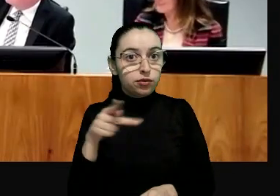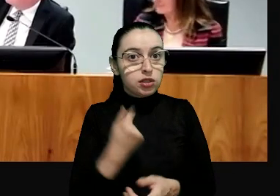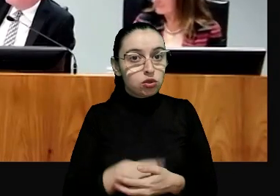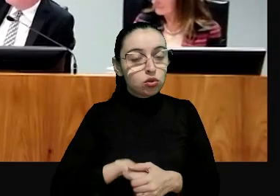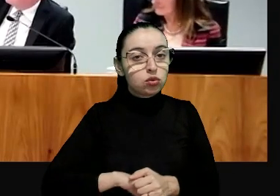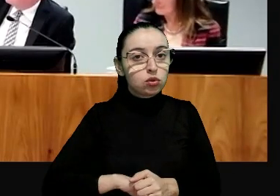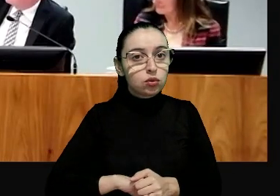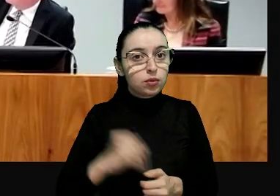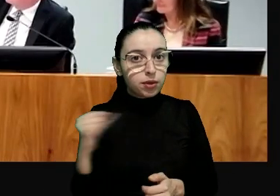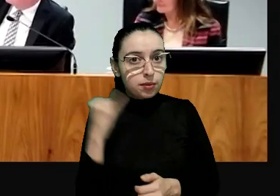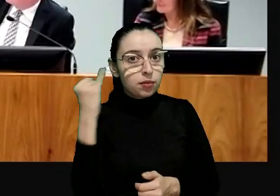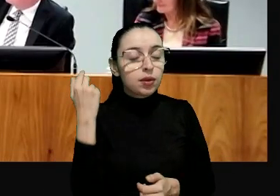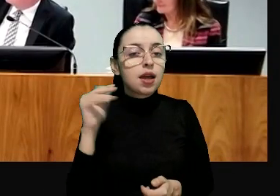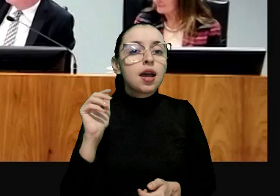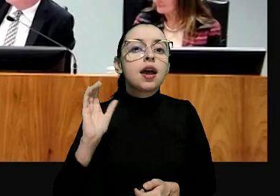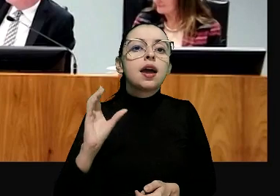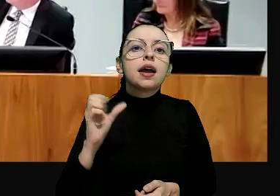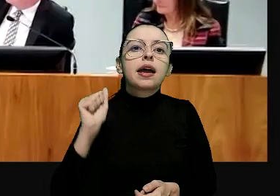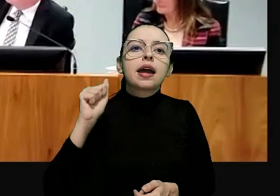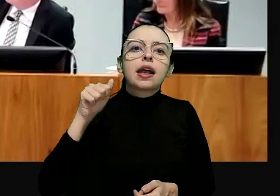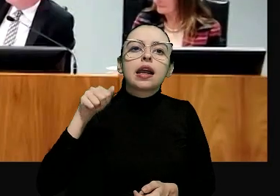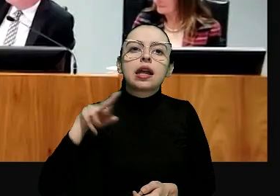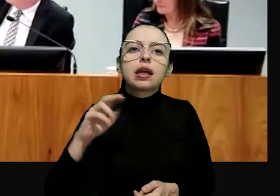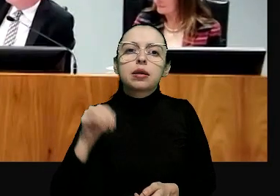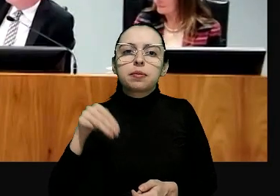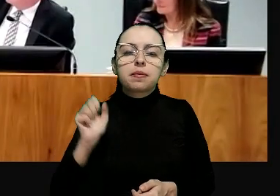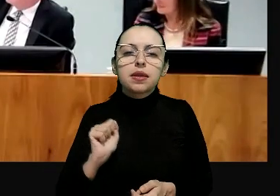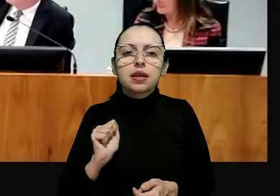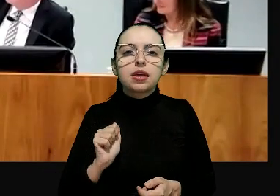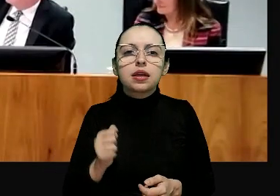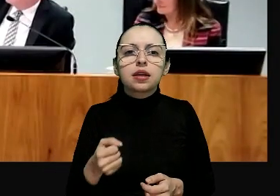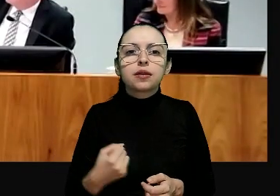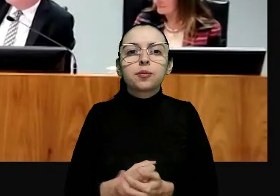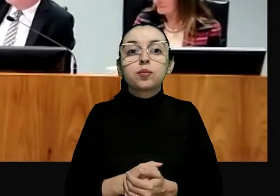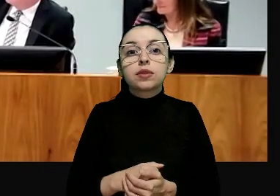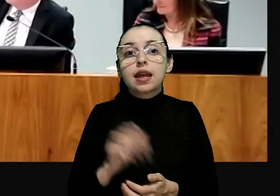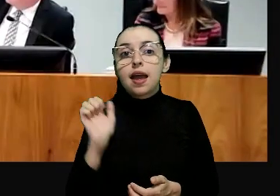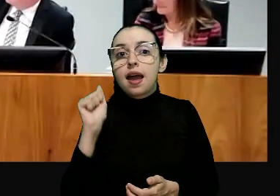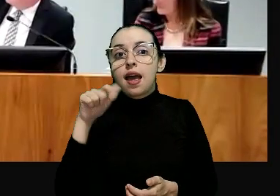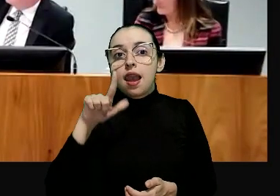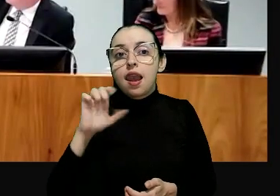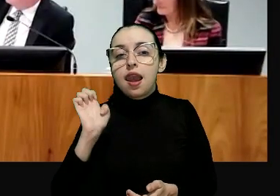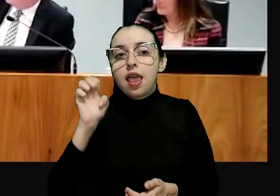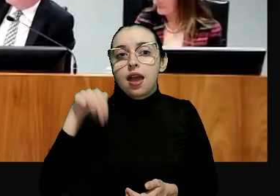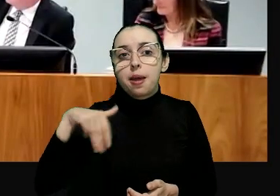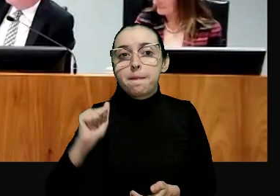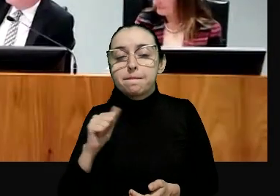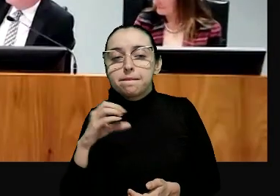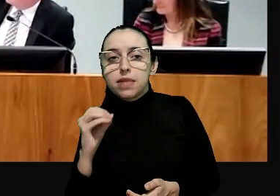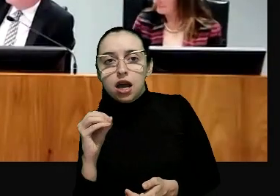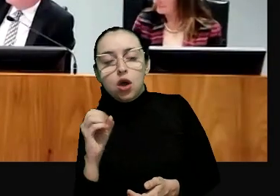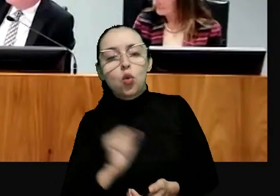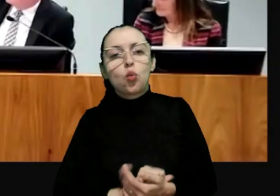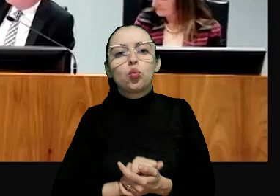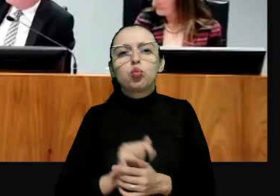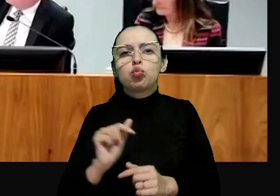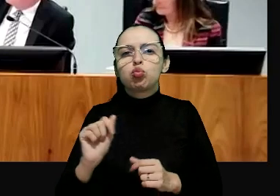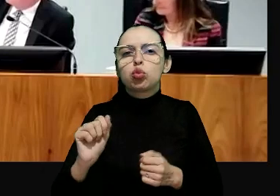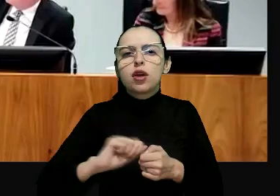do professor para mim em face do constitucionalismo alemão e pela forma como